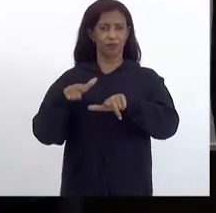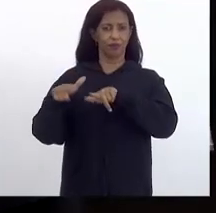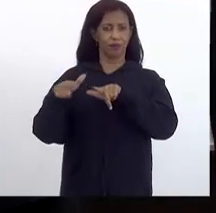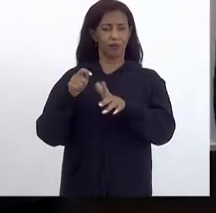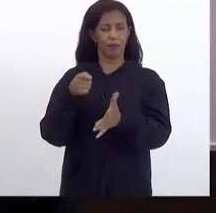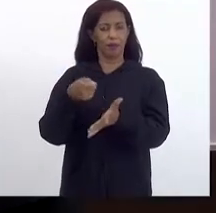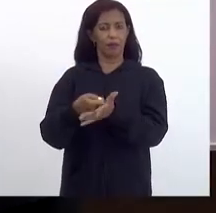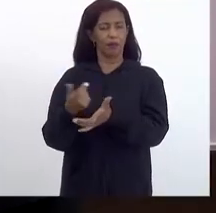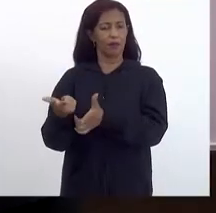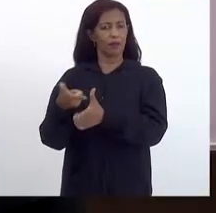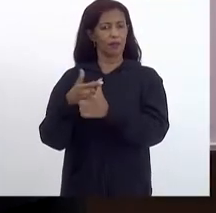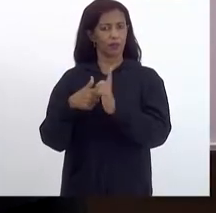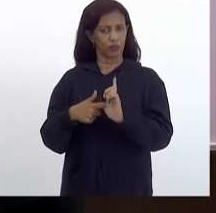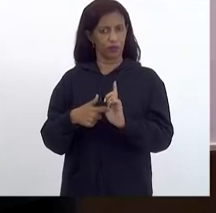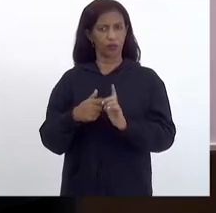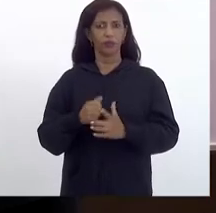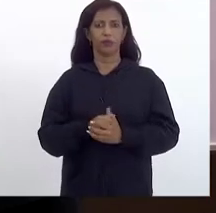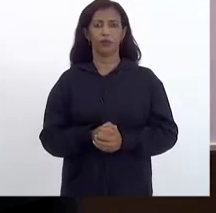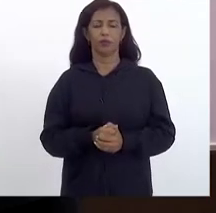pagamento da dívida